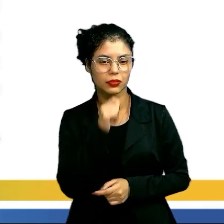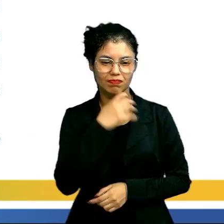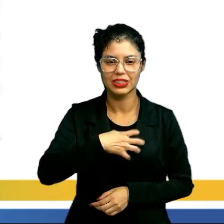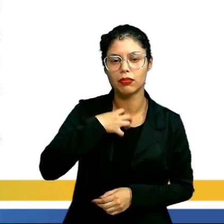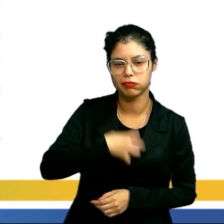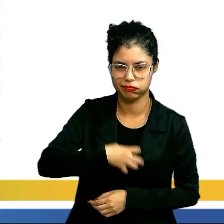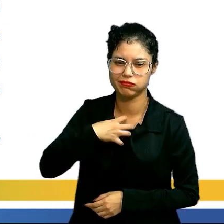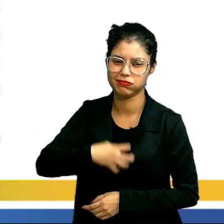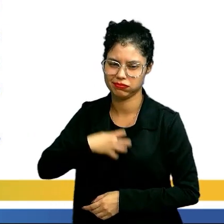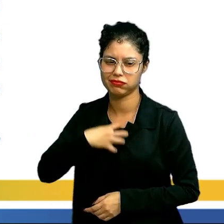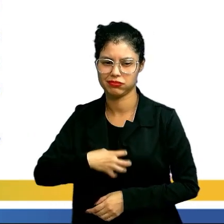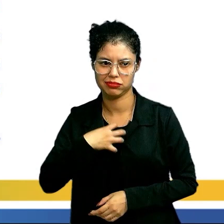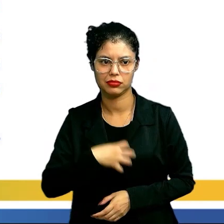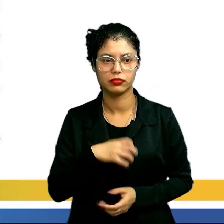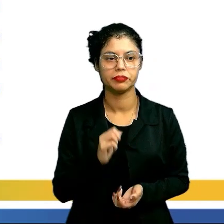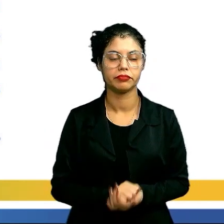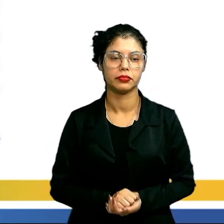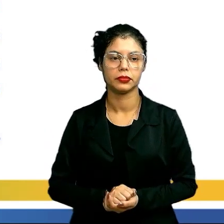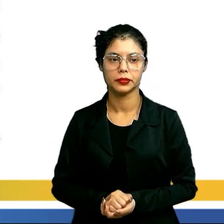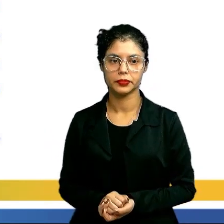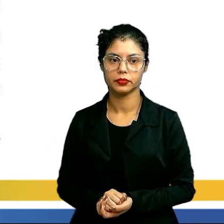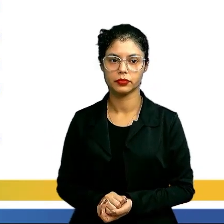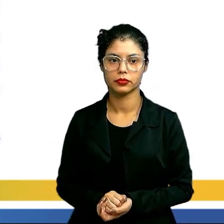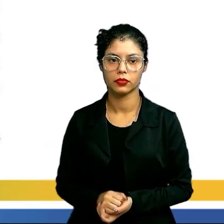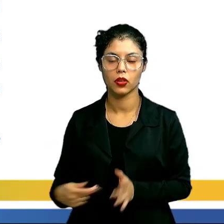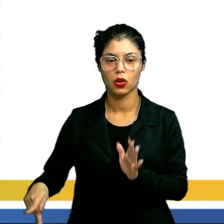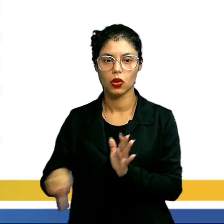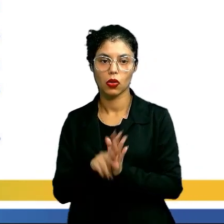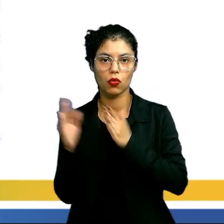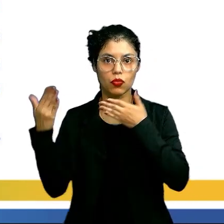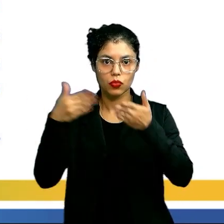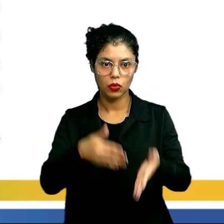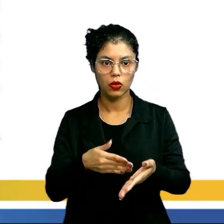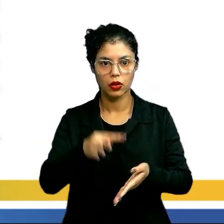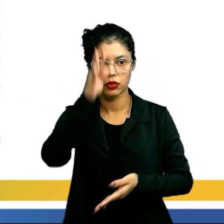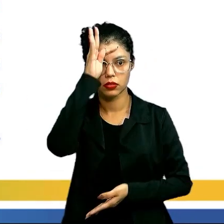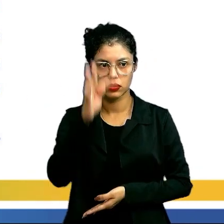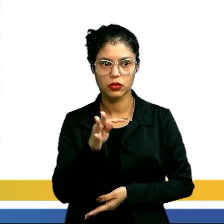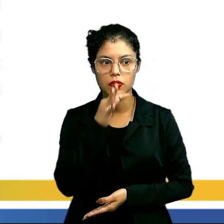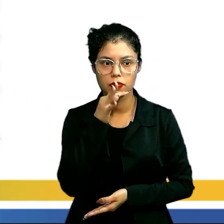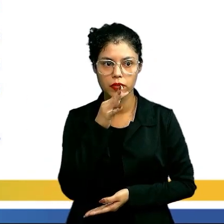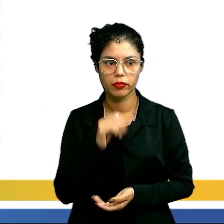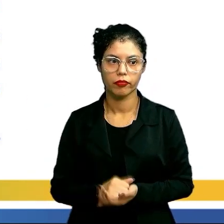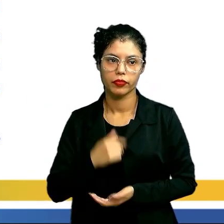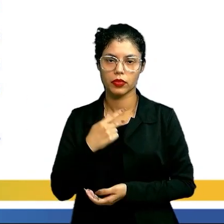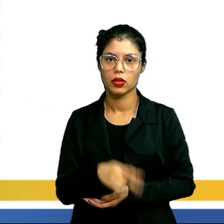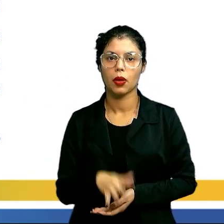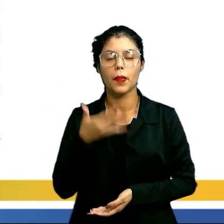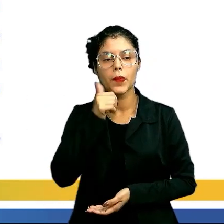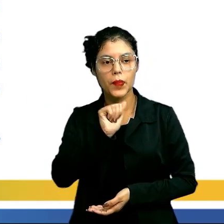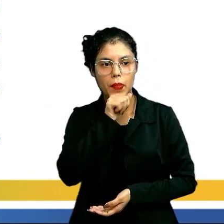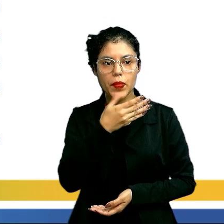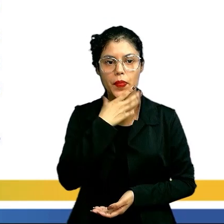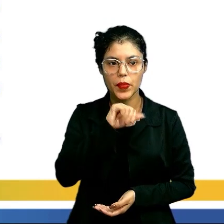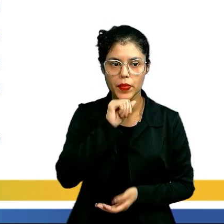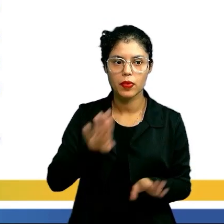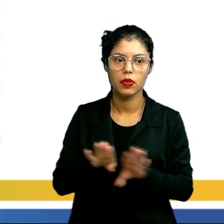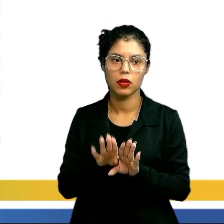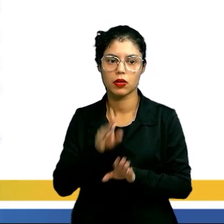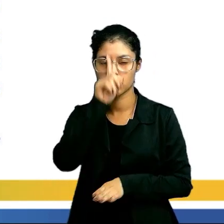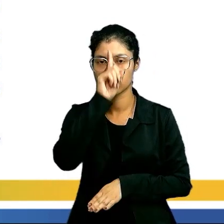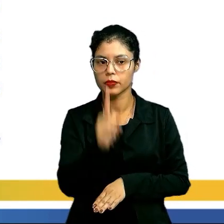problemas que nos afligem. Suas raízes remontam à tradição paternalista e cordial